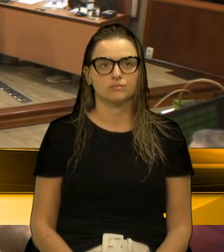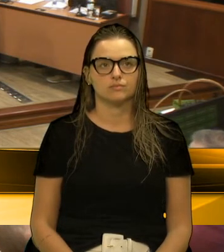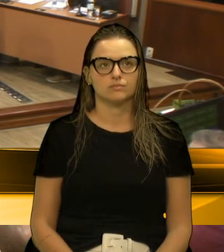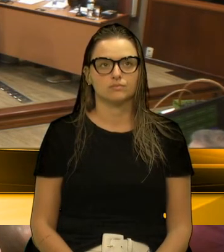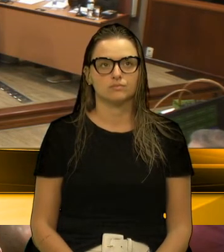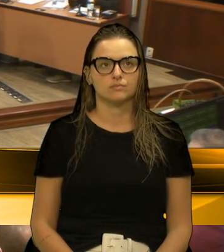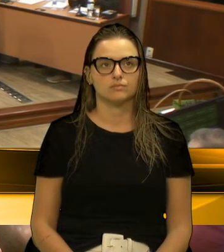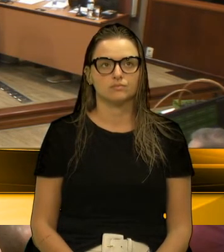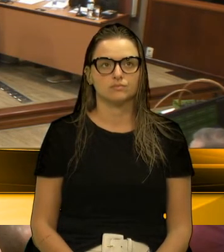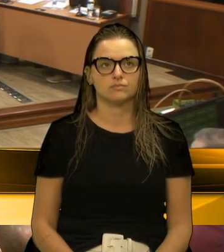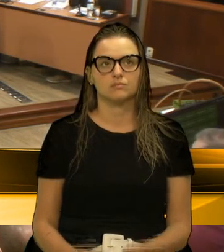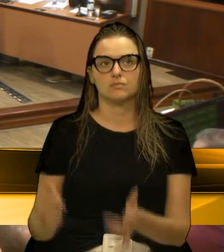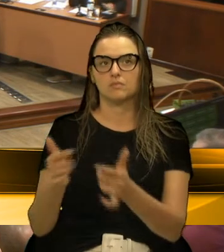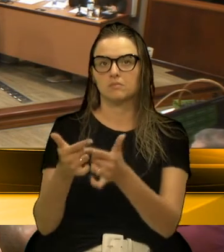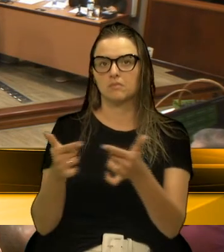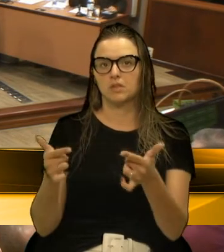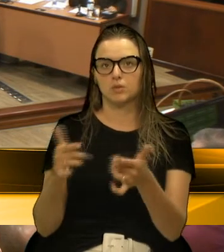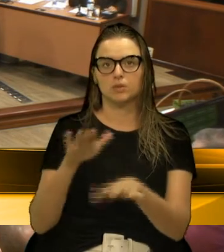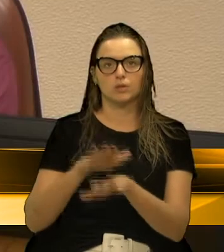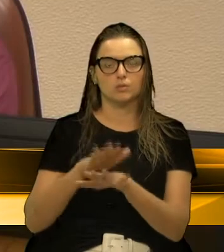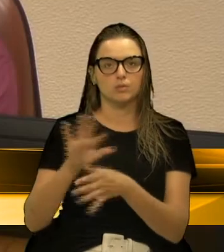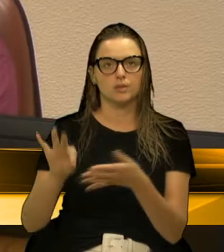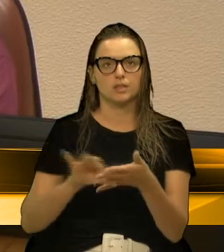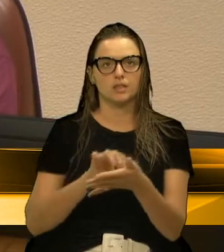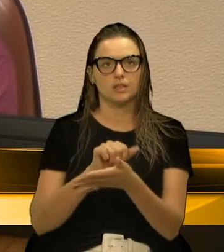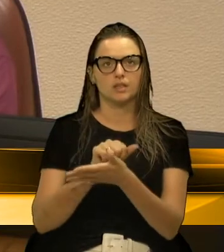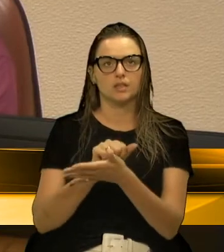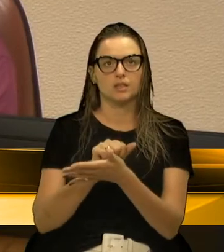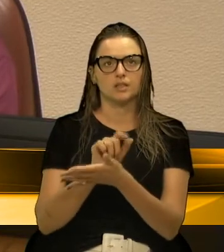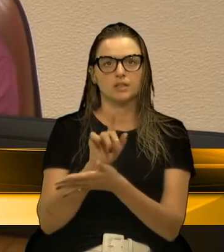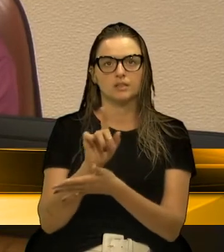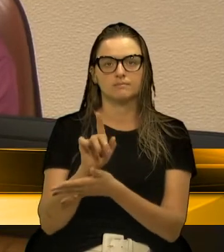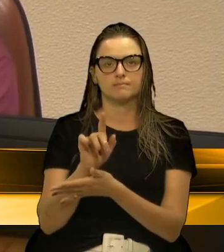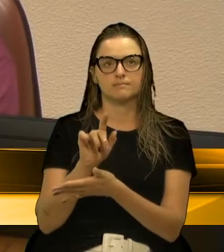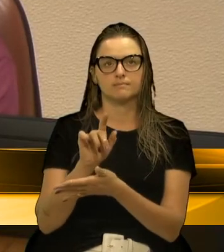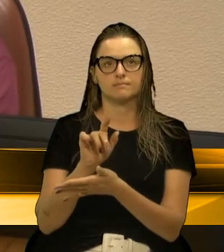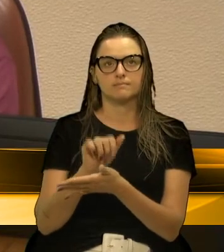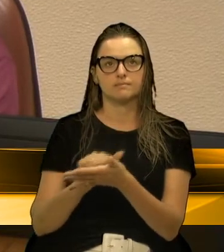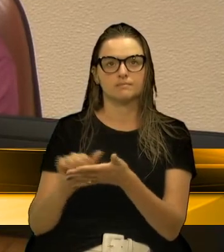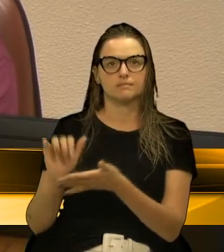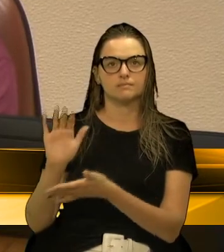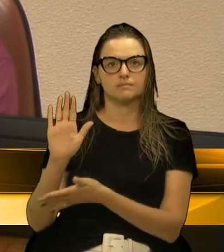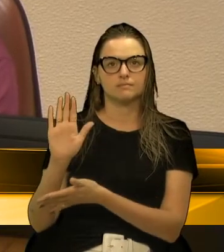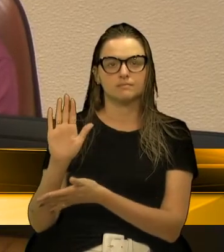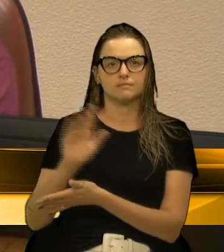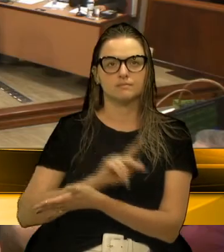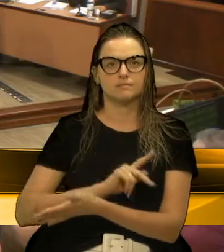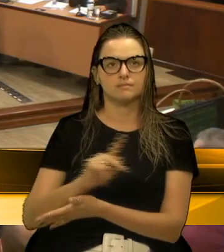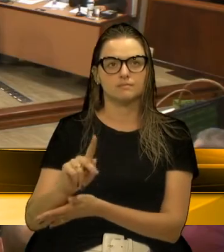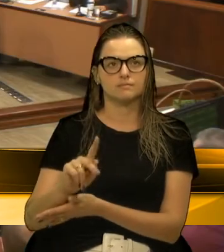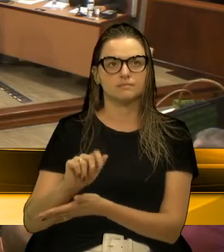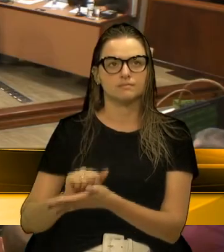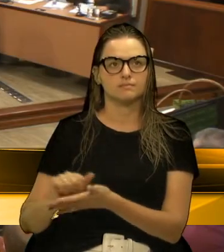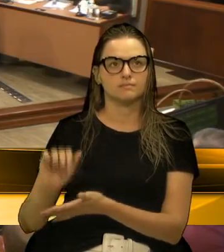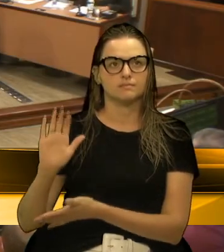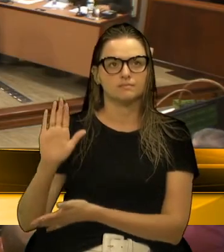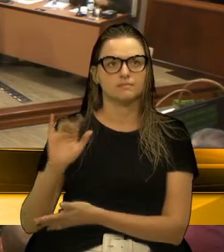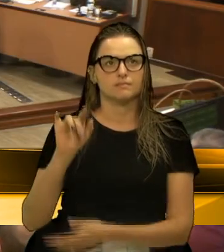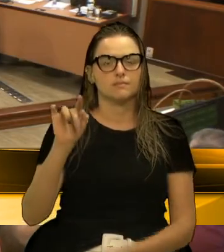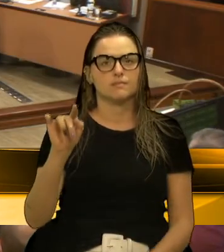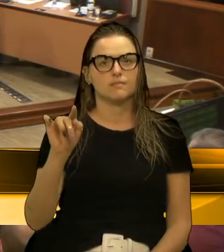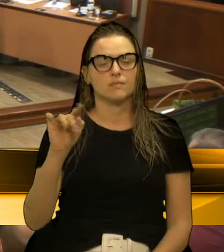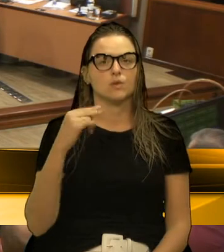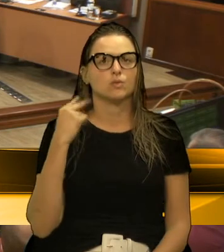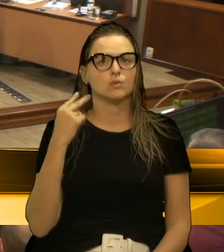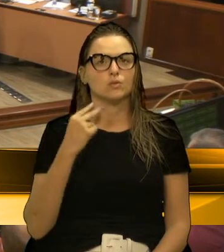Não havendo mais vereadores... Peço a palavra, presidente. Com a palavra,